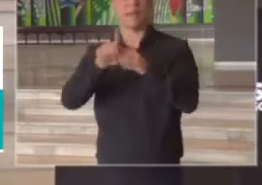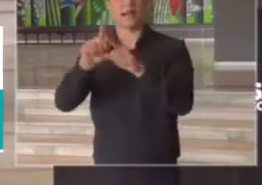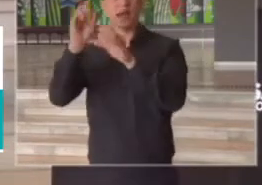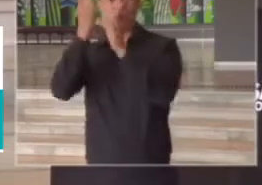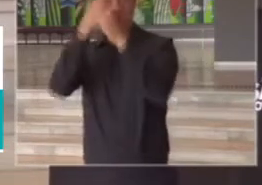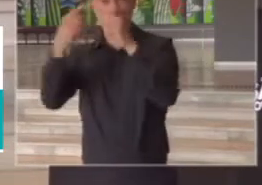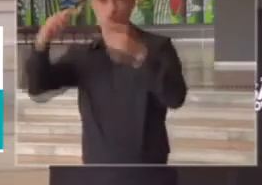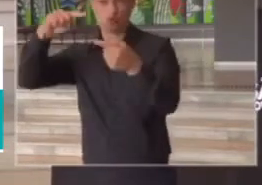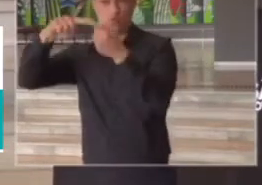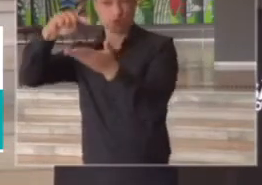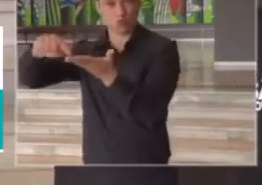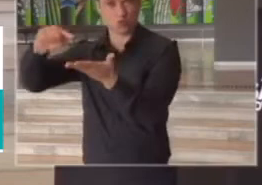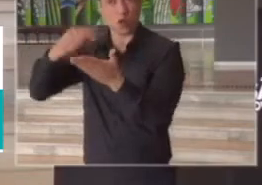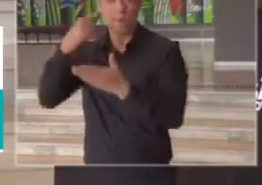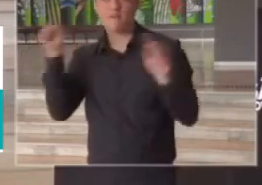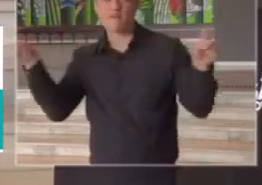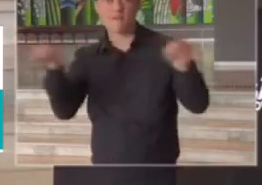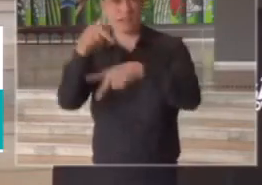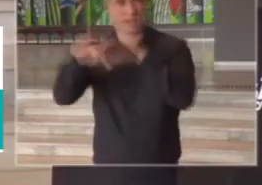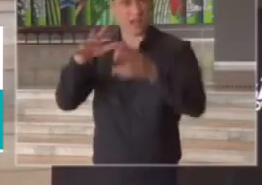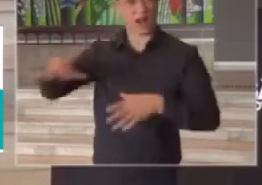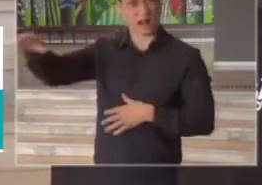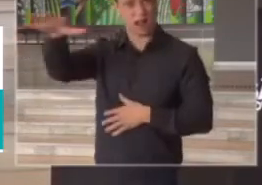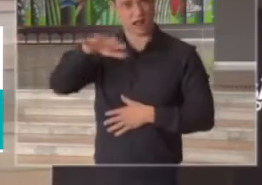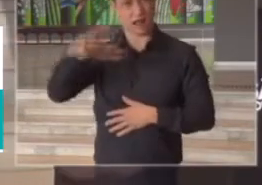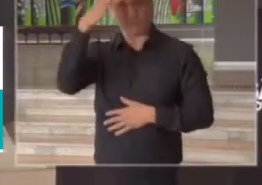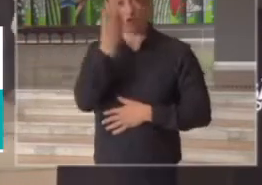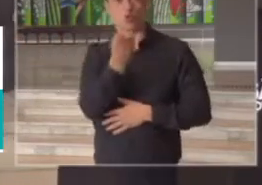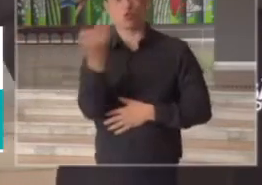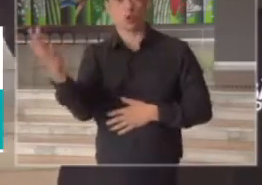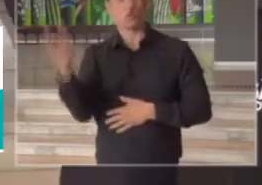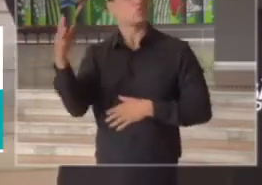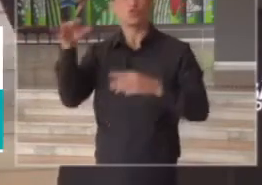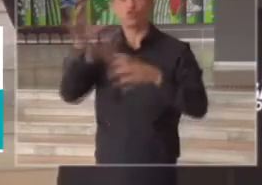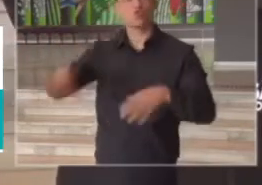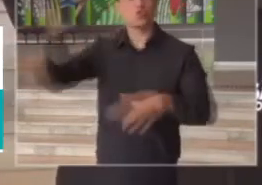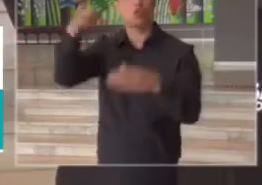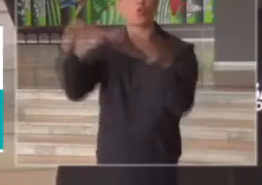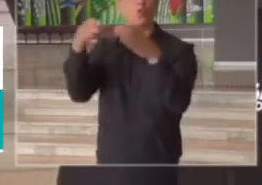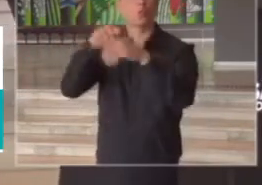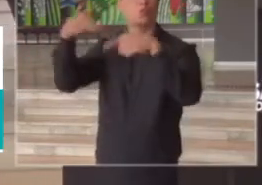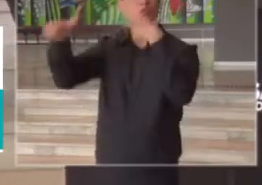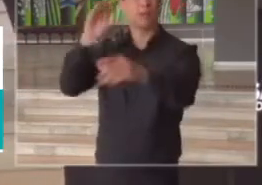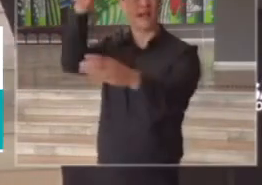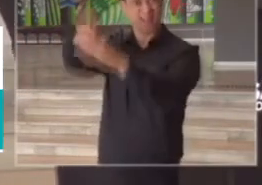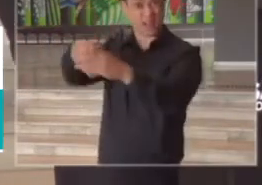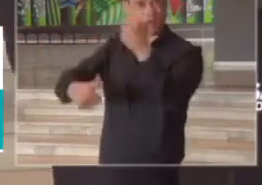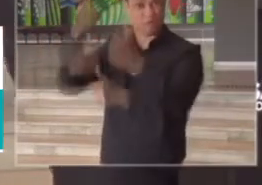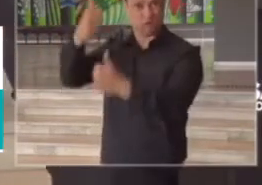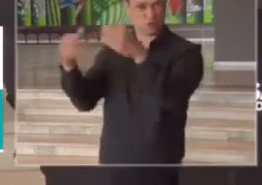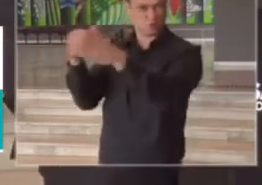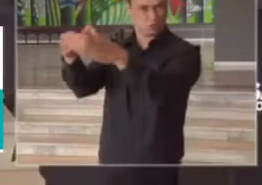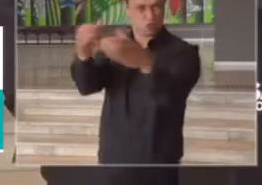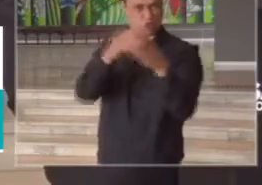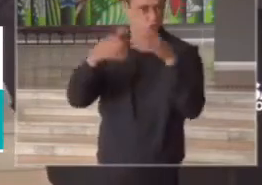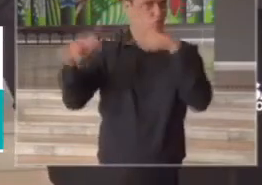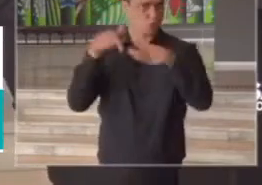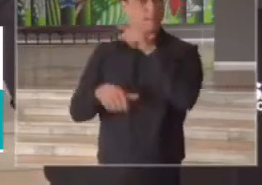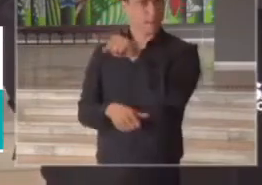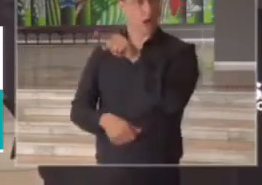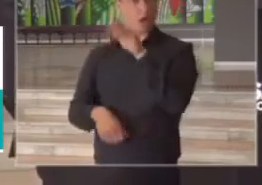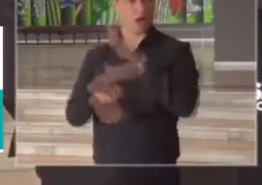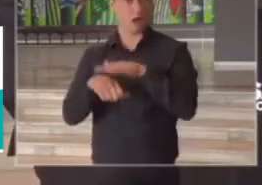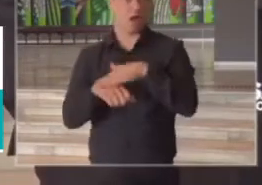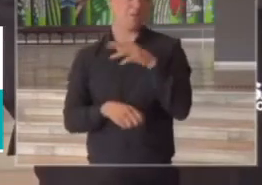para poder caracterizar na população de todo o staff que estivesse vieram a